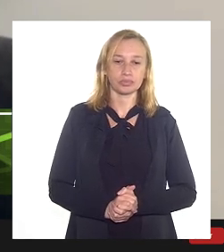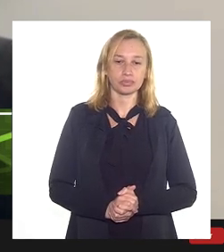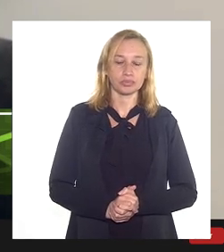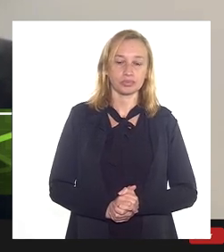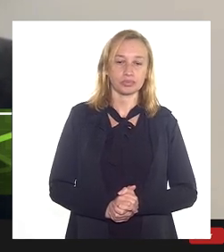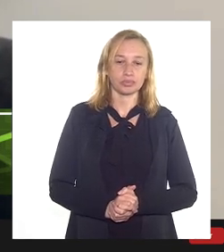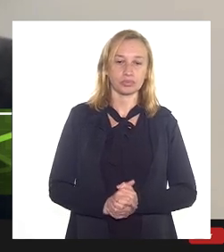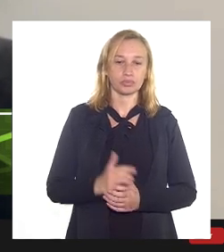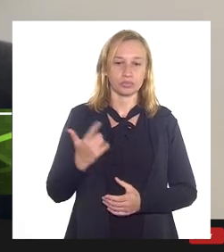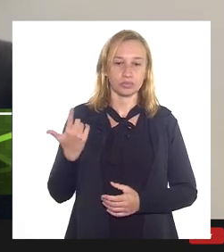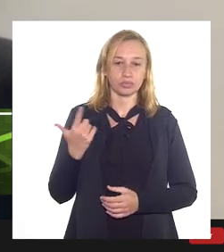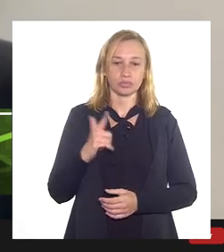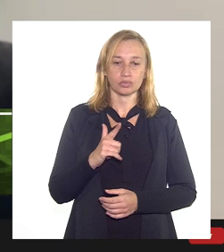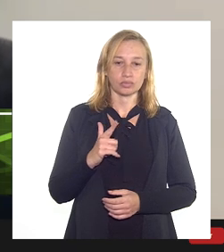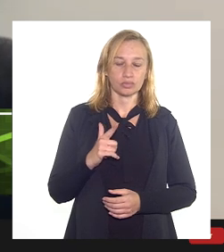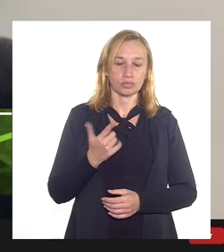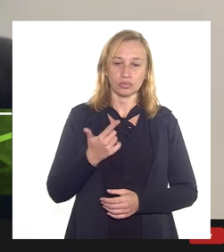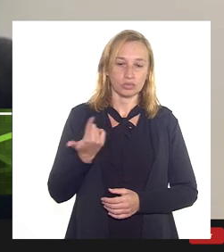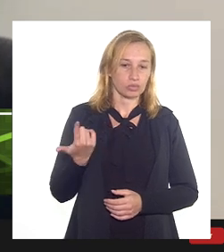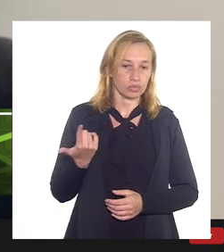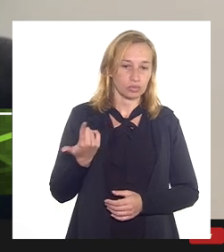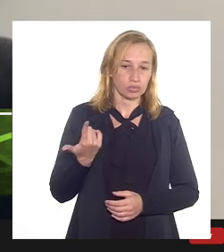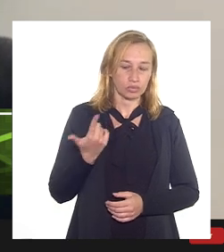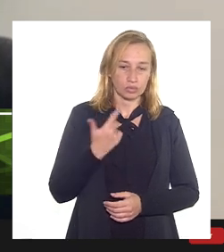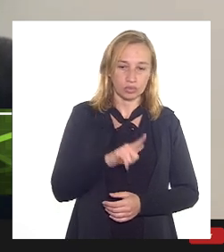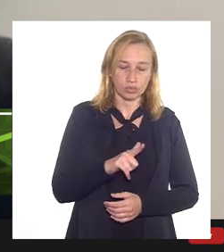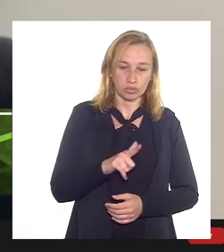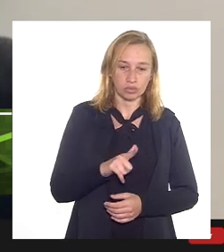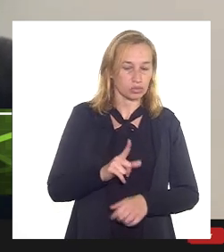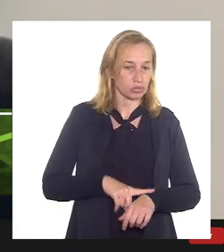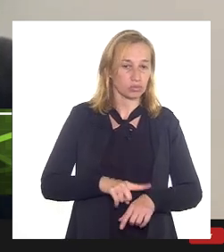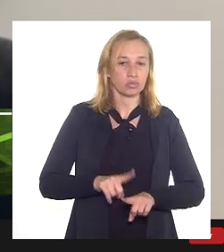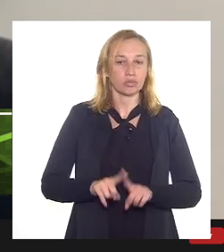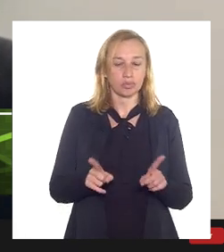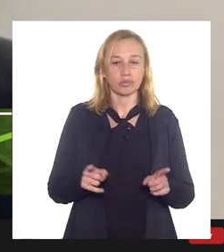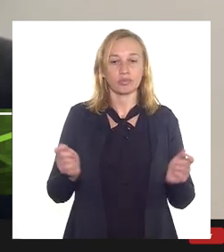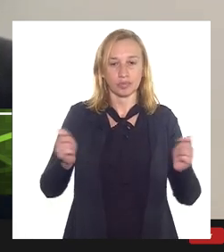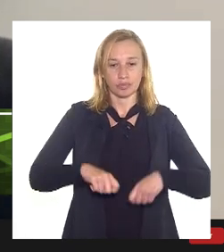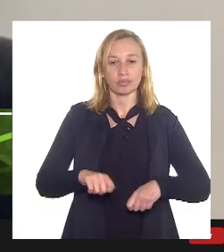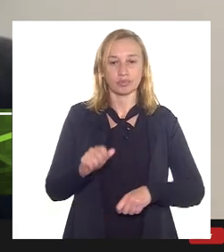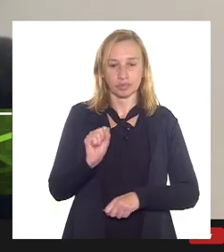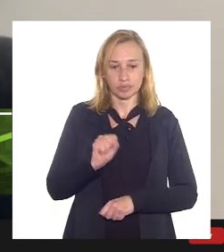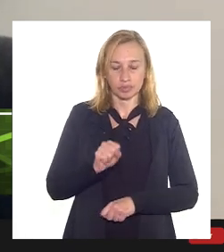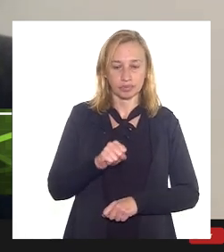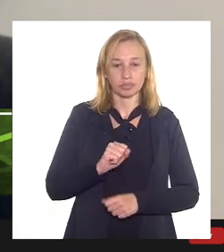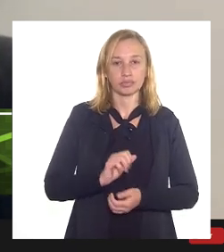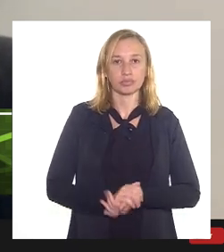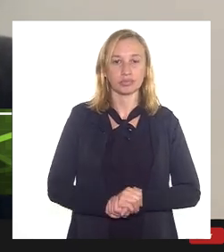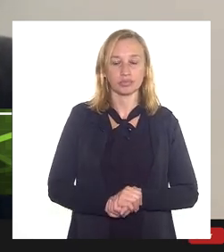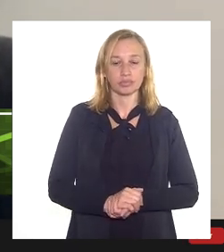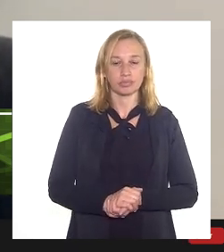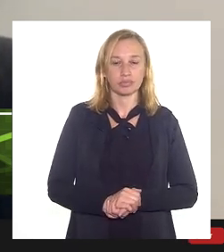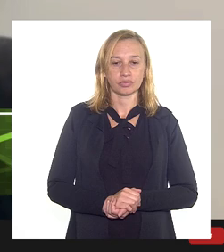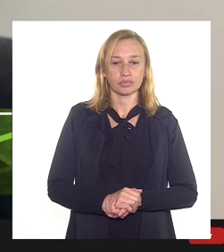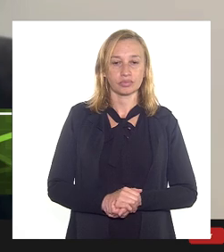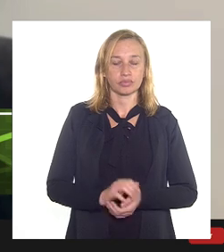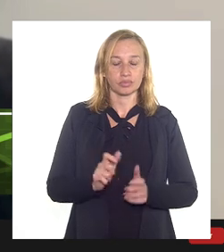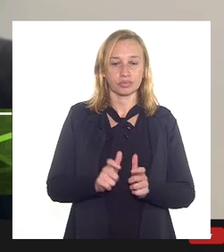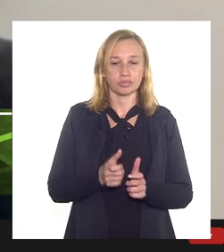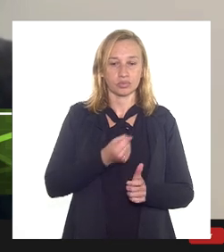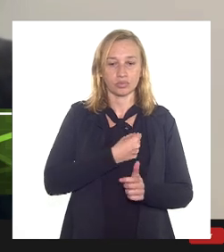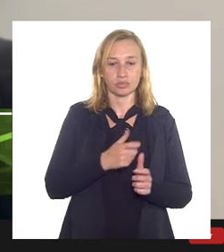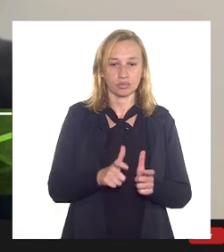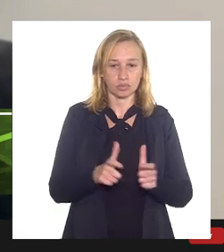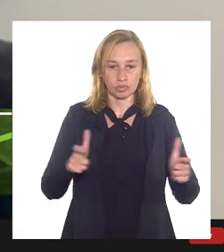a saturar por todos os momentos mas vamos usar boa parte dessa capacidade e uma parte grande dessa